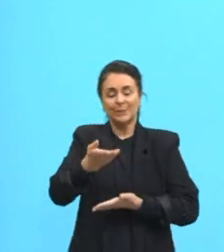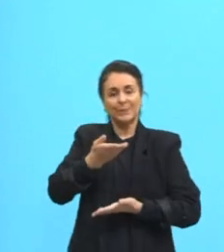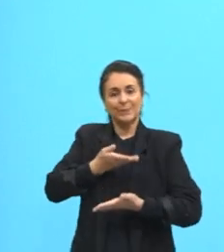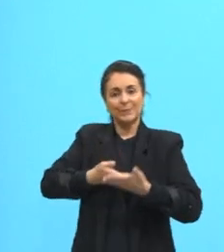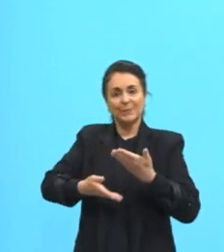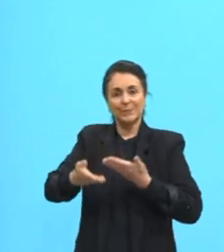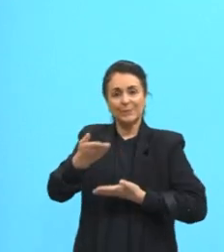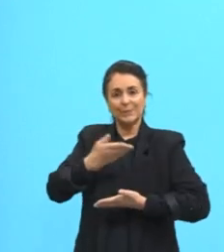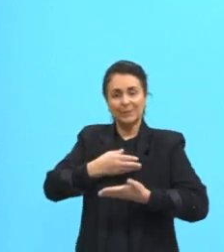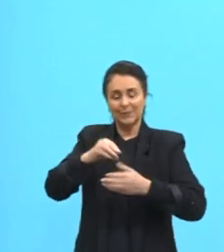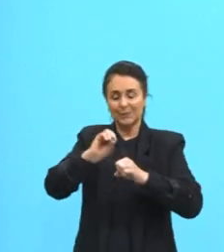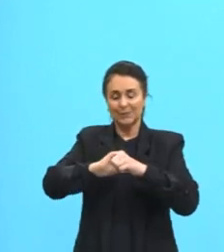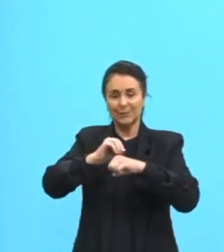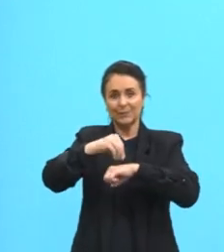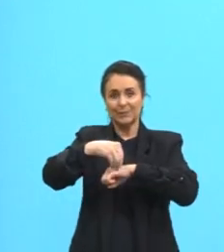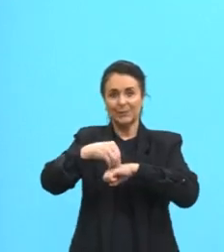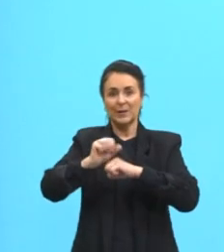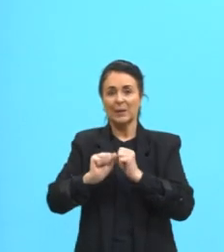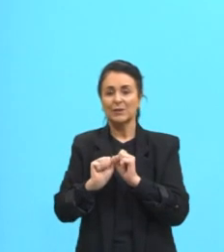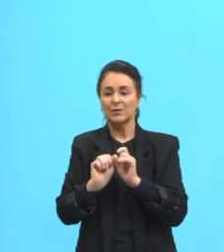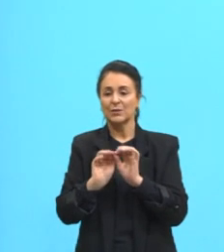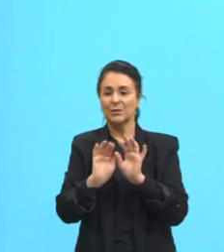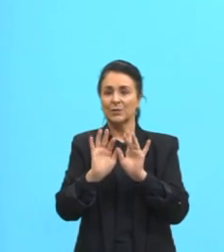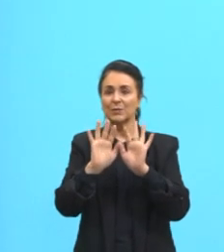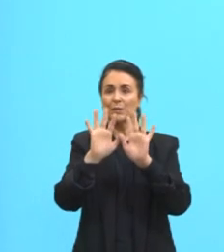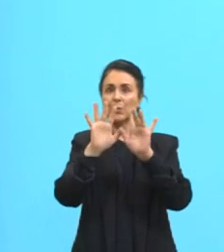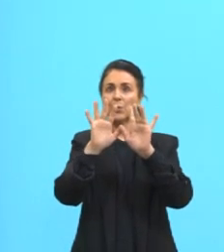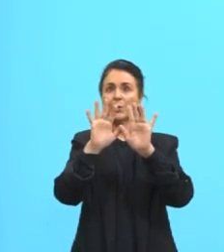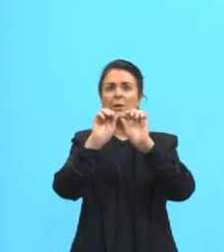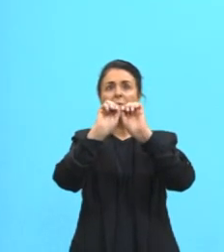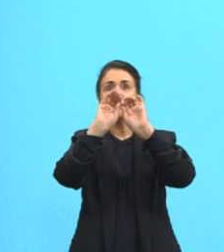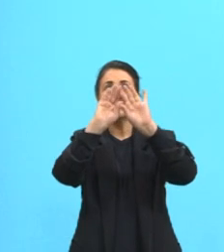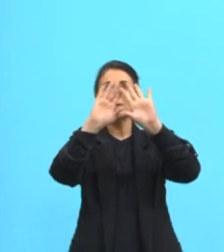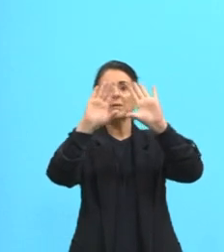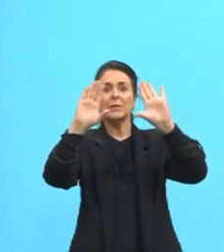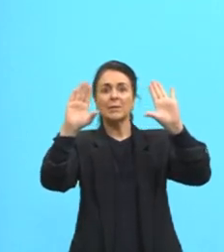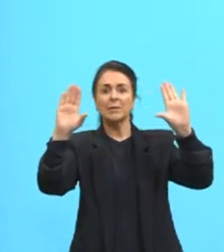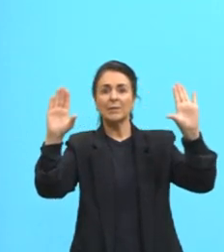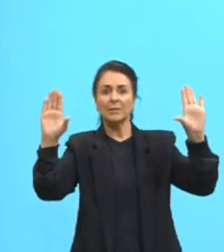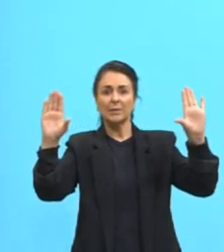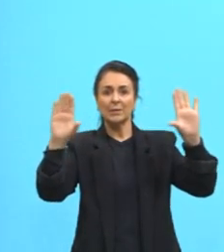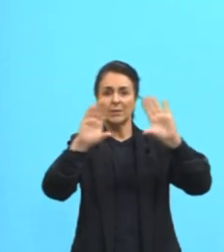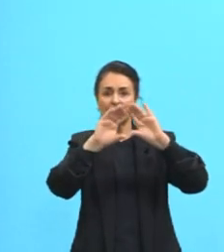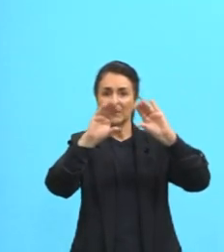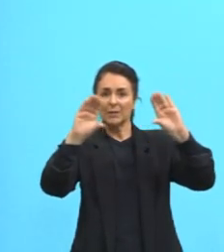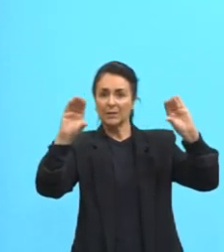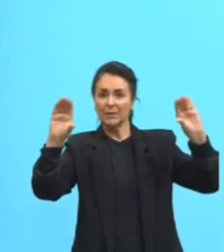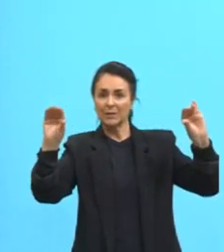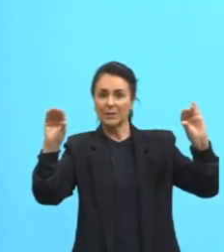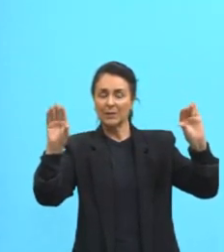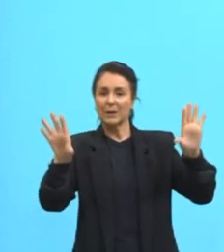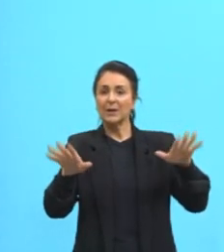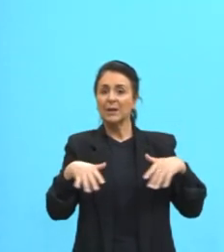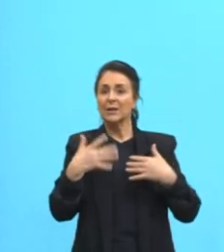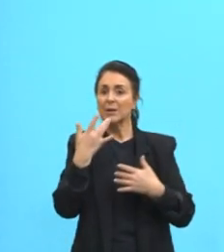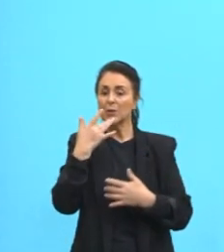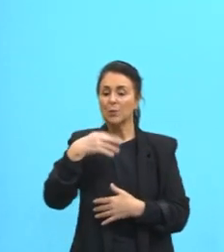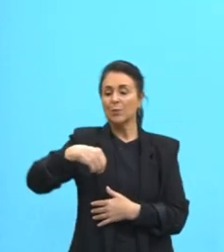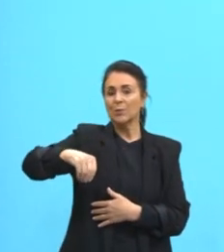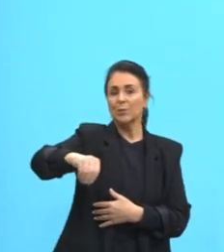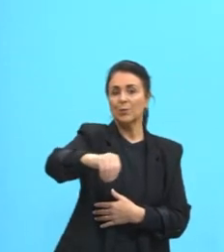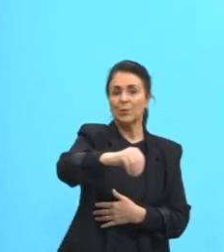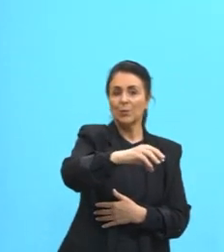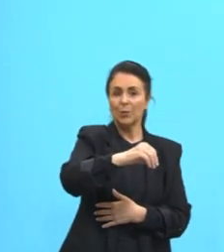com as moléculas de vapor? Porque é a formação das nuvens, né? Então, esse sal, ele vai agregar as